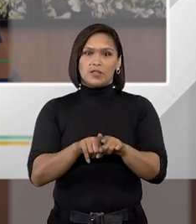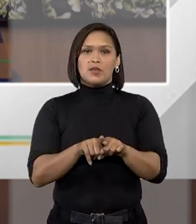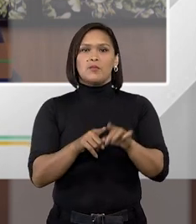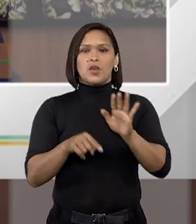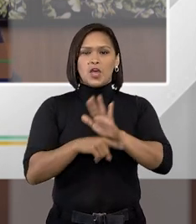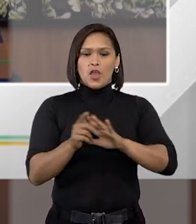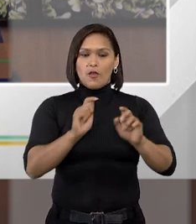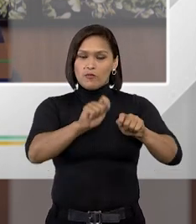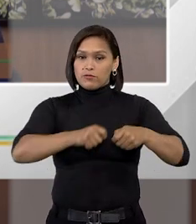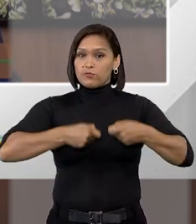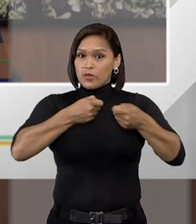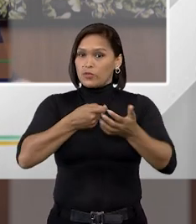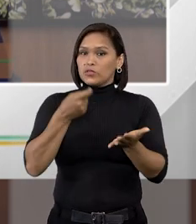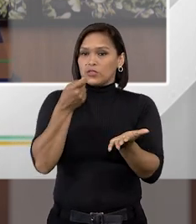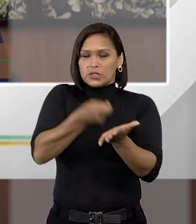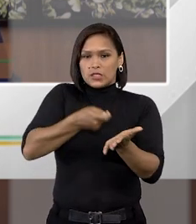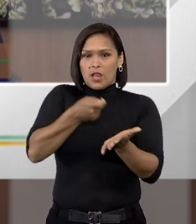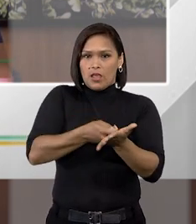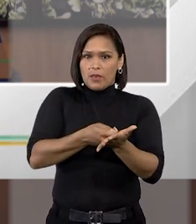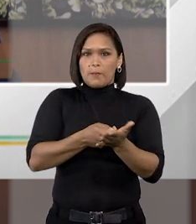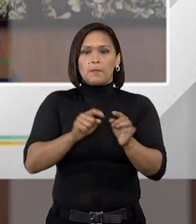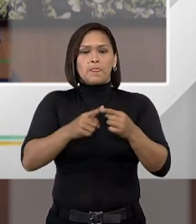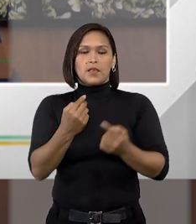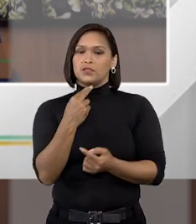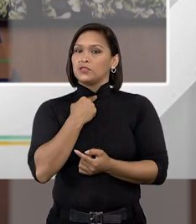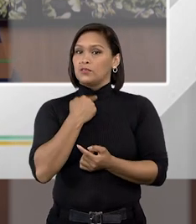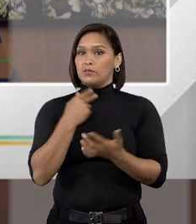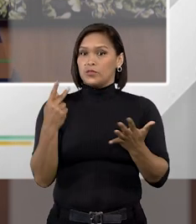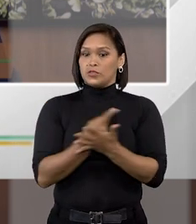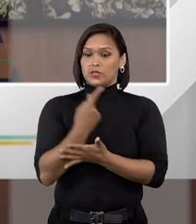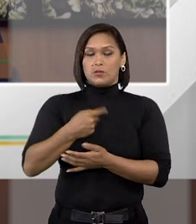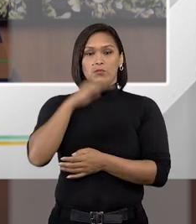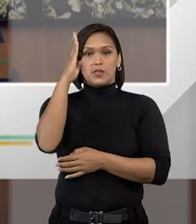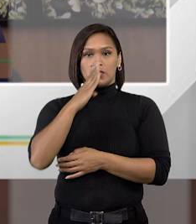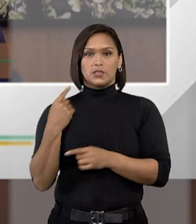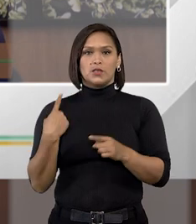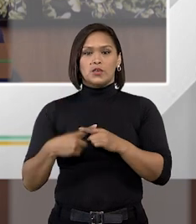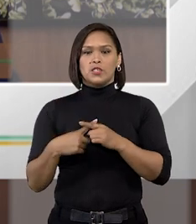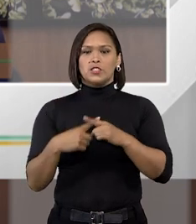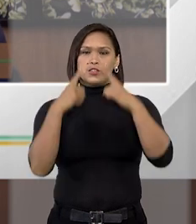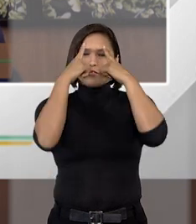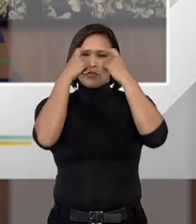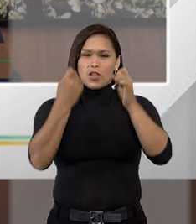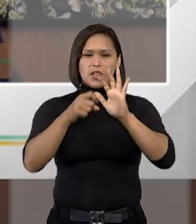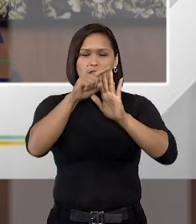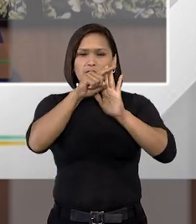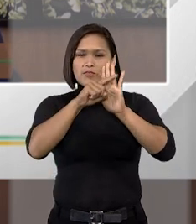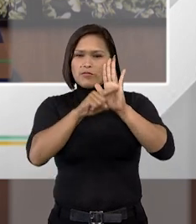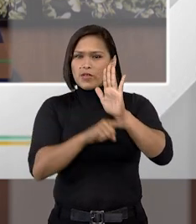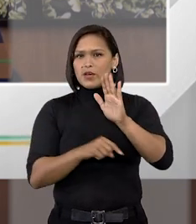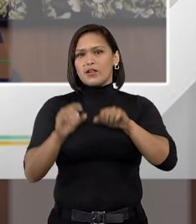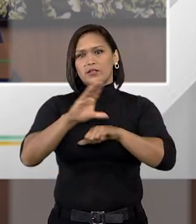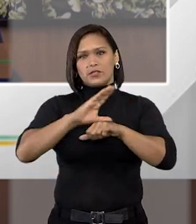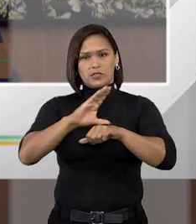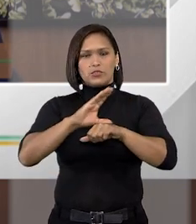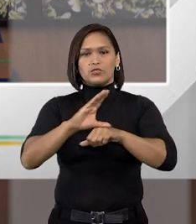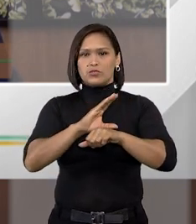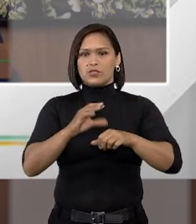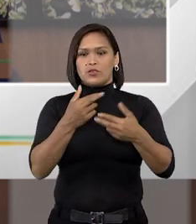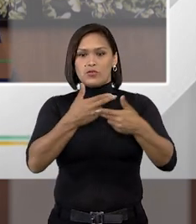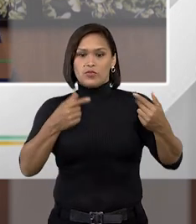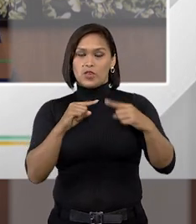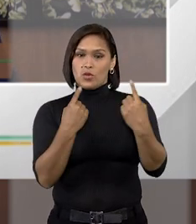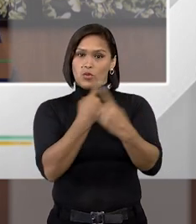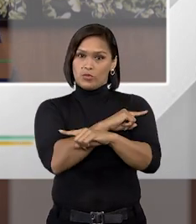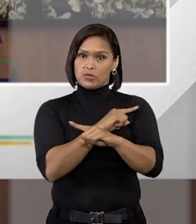mediante força mediante força e isso não pode acontecer no Brasil isso violaria uma série de dispositivos da Constituição Federal